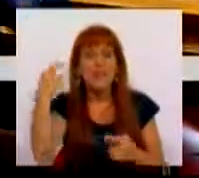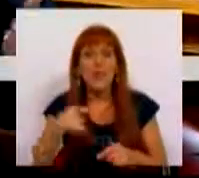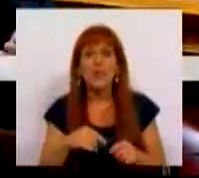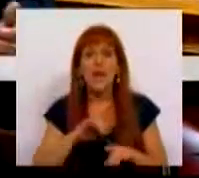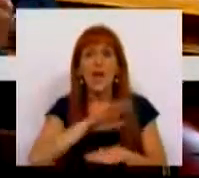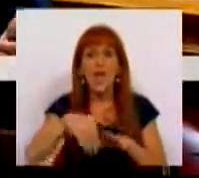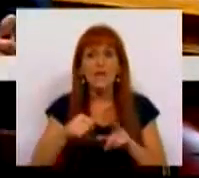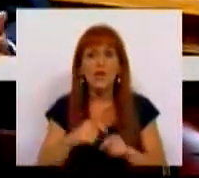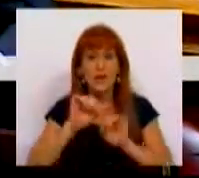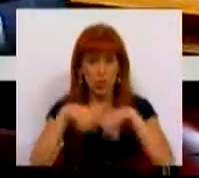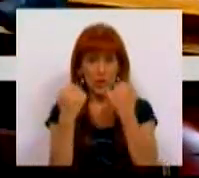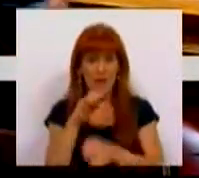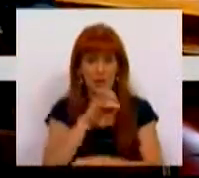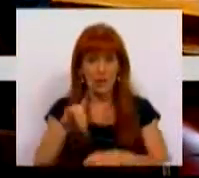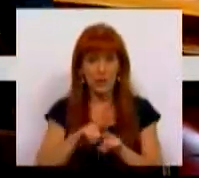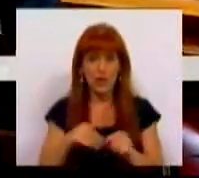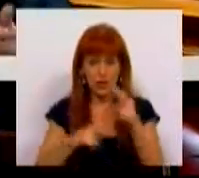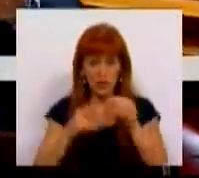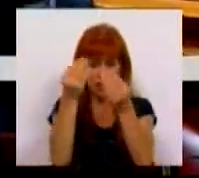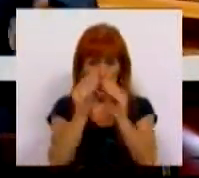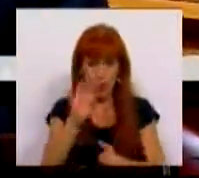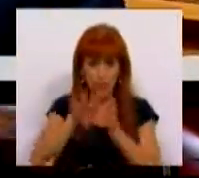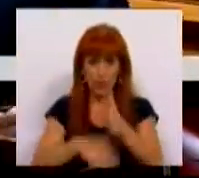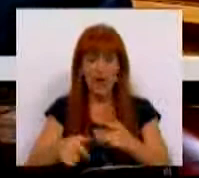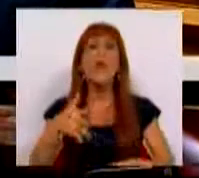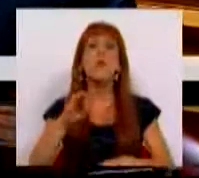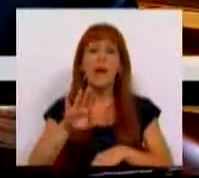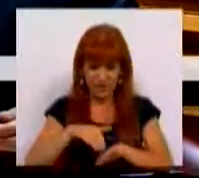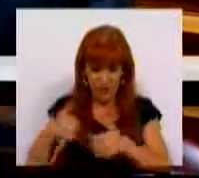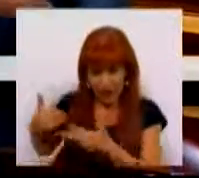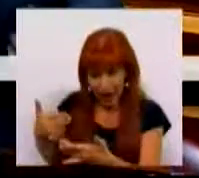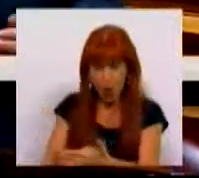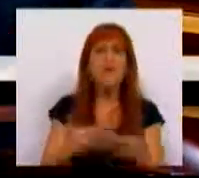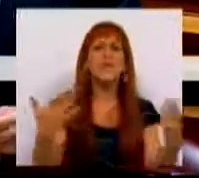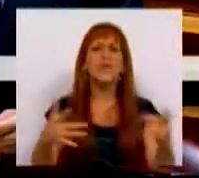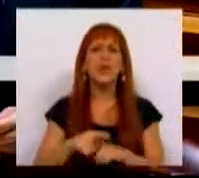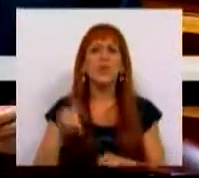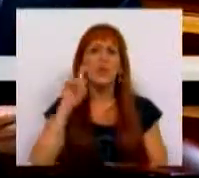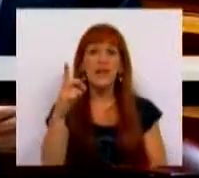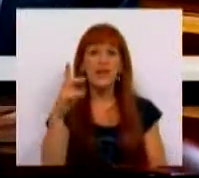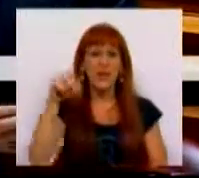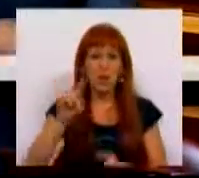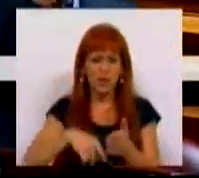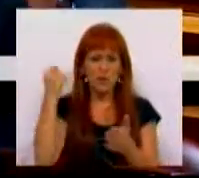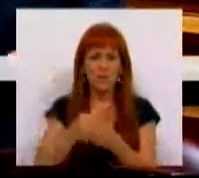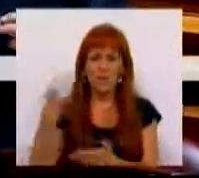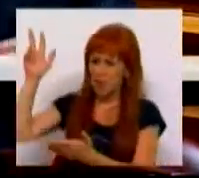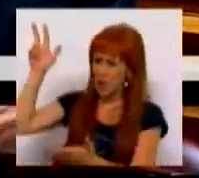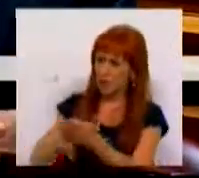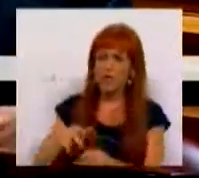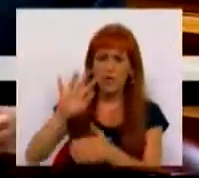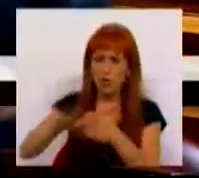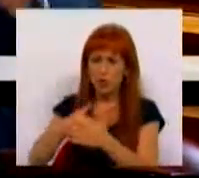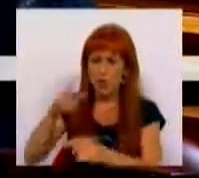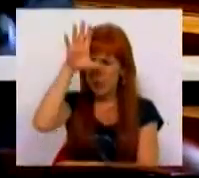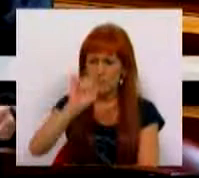de envolver a sociedade civil da construção do programa. E é isso que o Partido Socialista está a fazer. E é isso que no dia de 6 de junho concluirá com a aprovação do seu